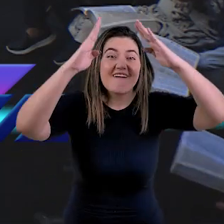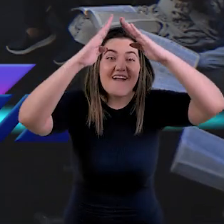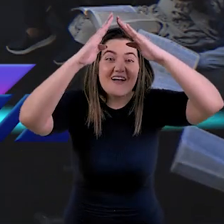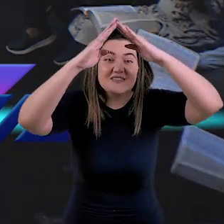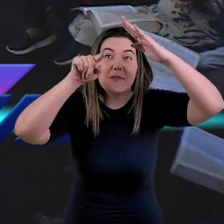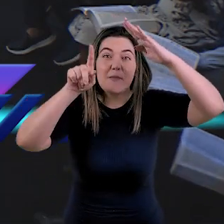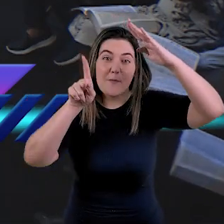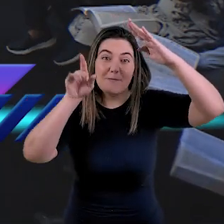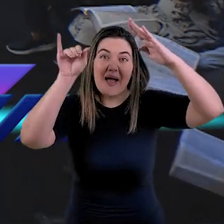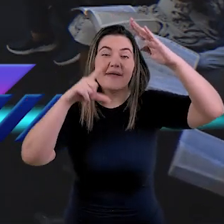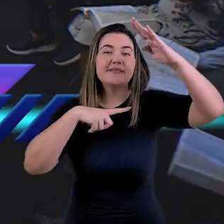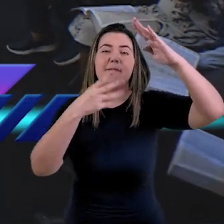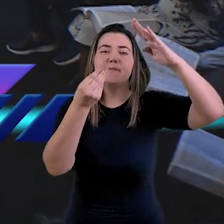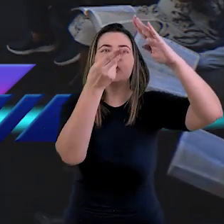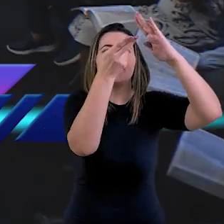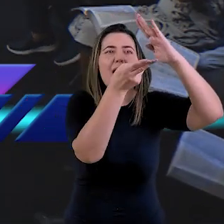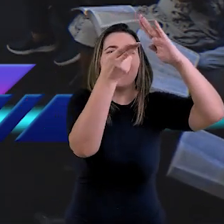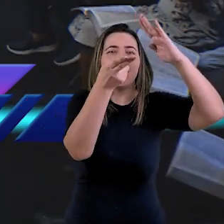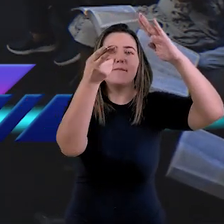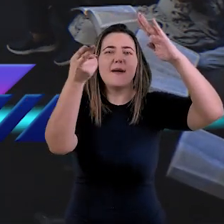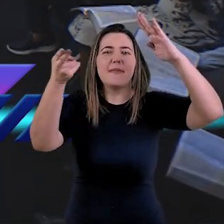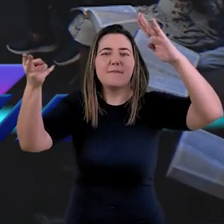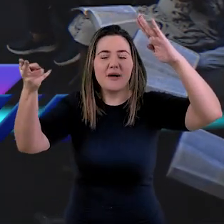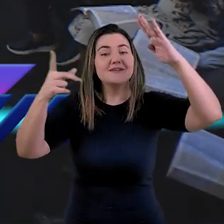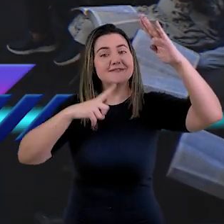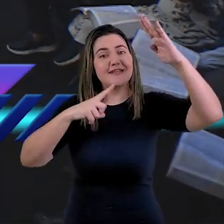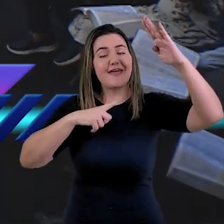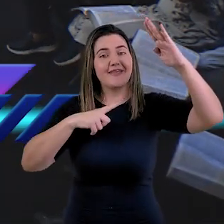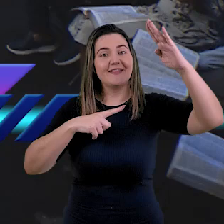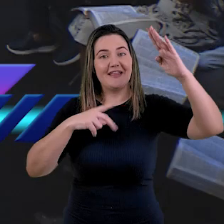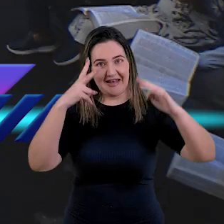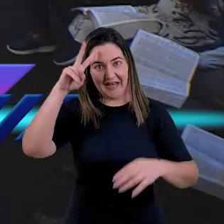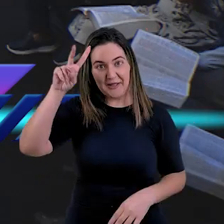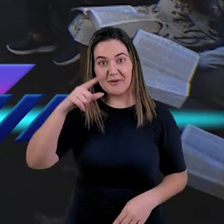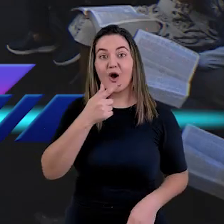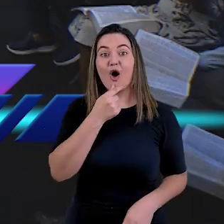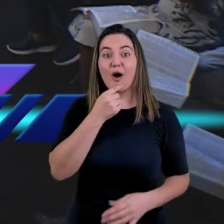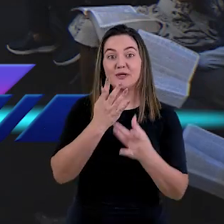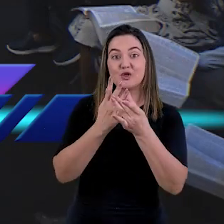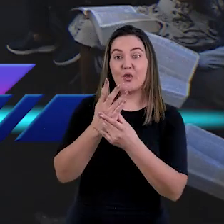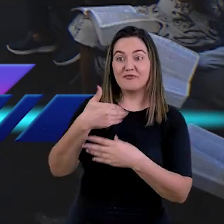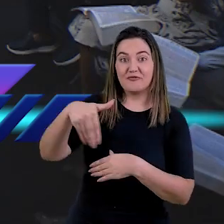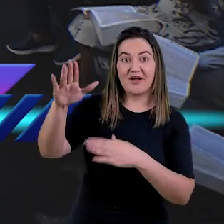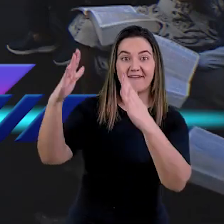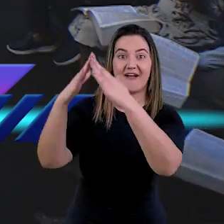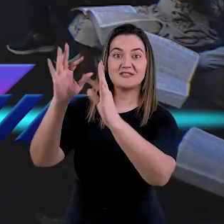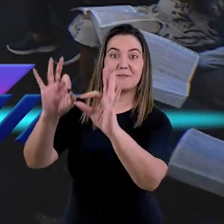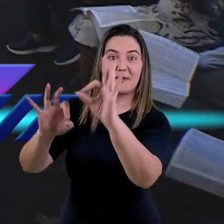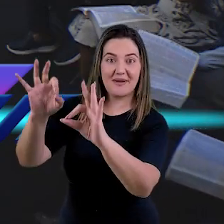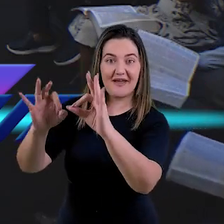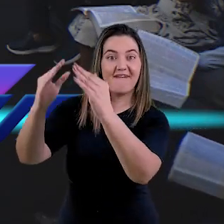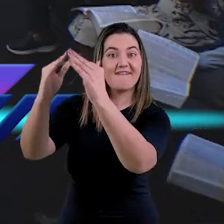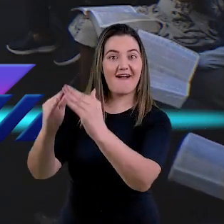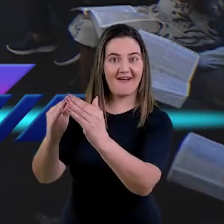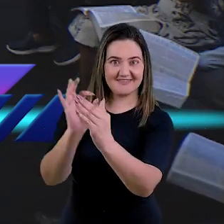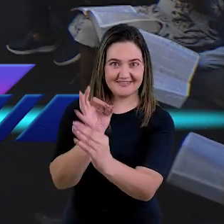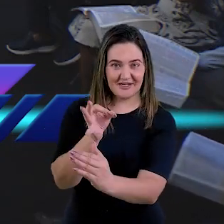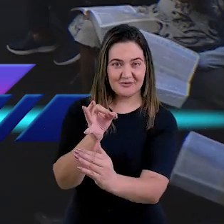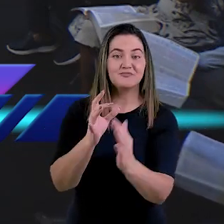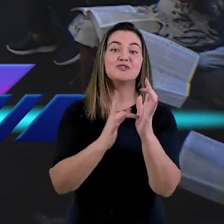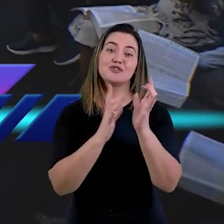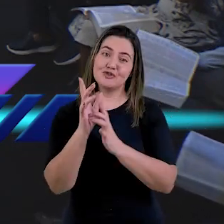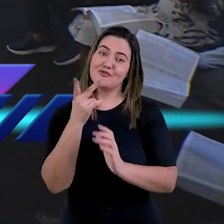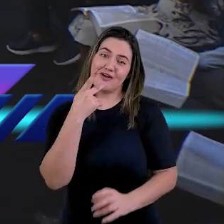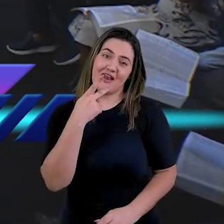há muitas moradas, lembra? O noivo prepara a casa para onde o casal vai